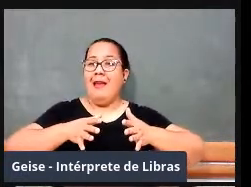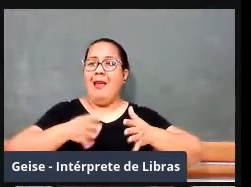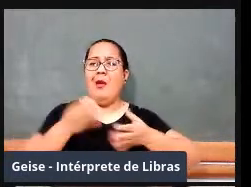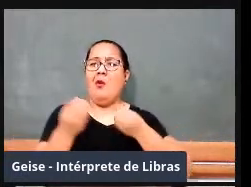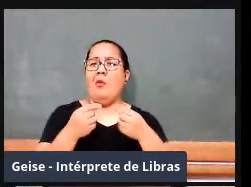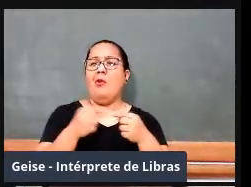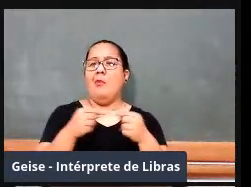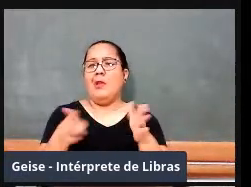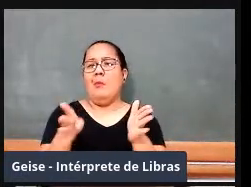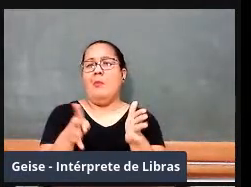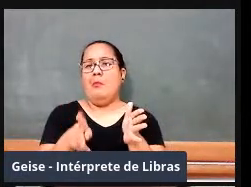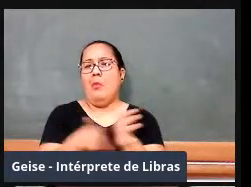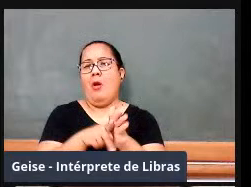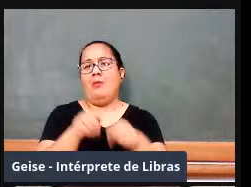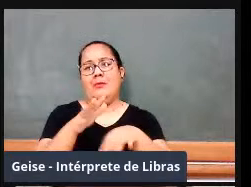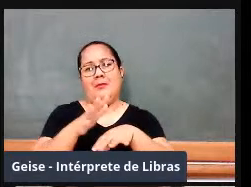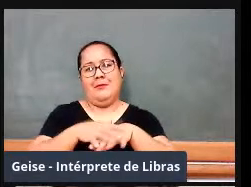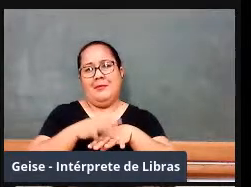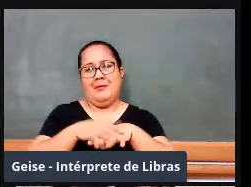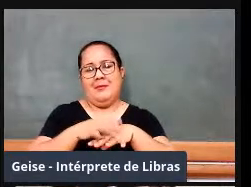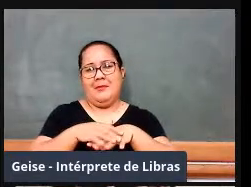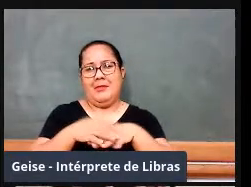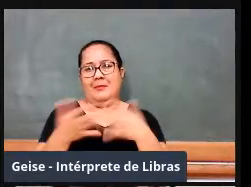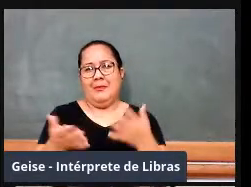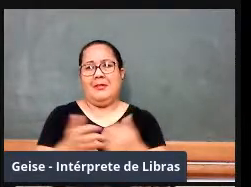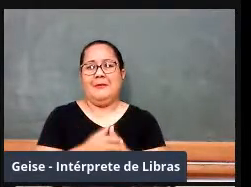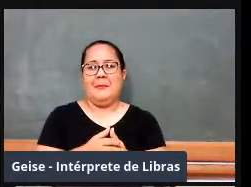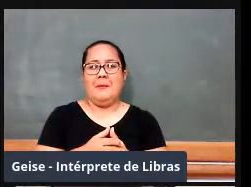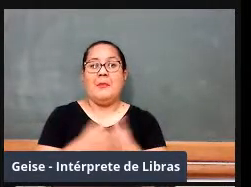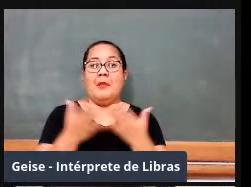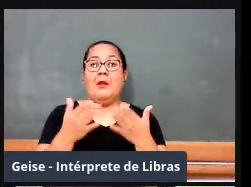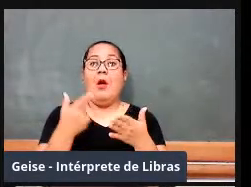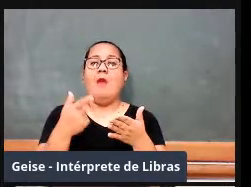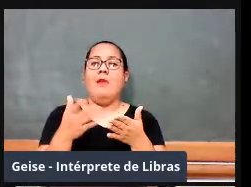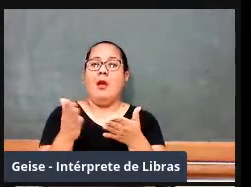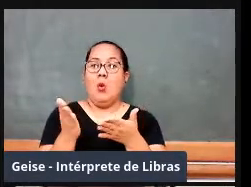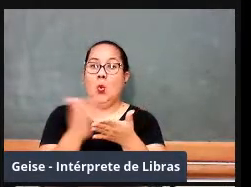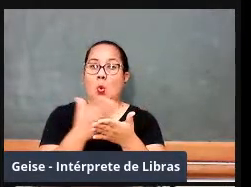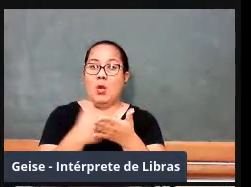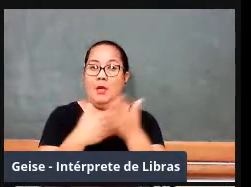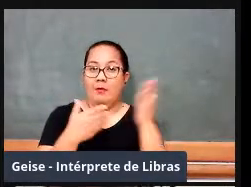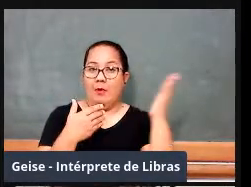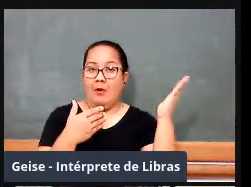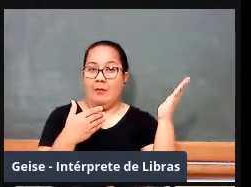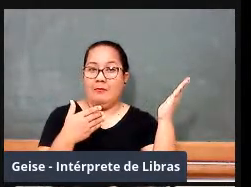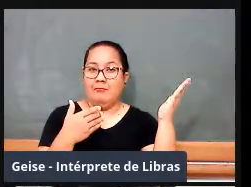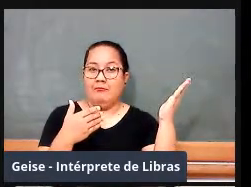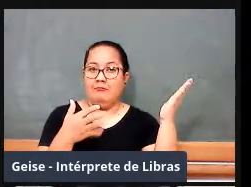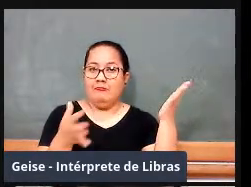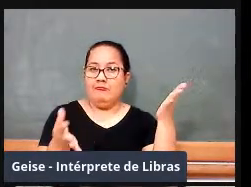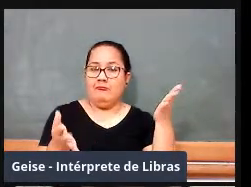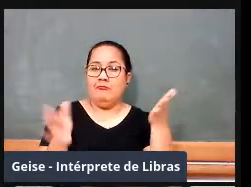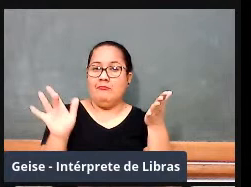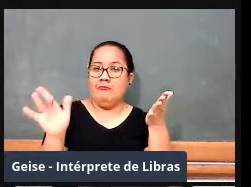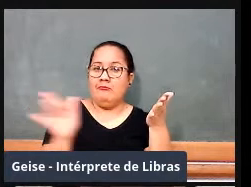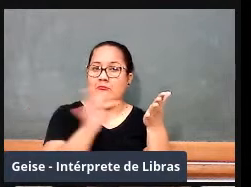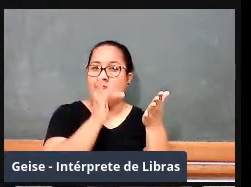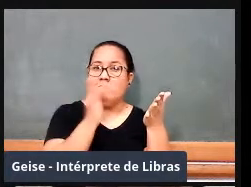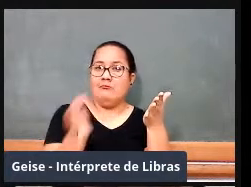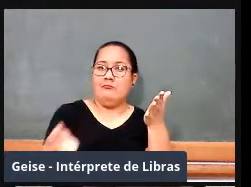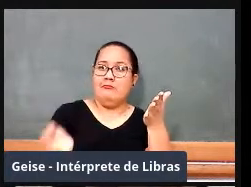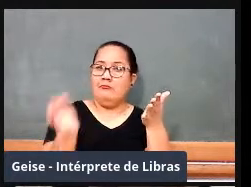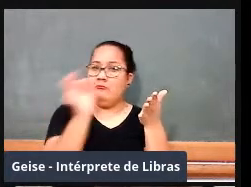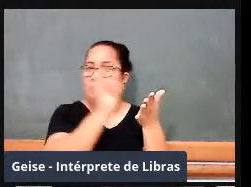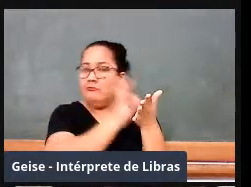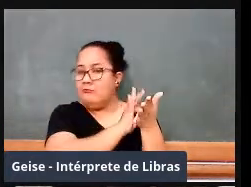matemática elementar, não é? Quando a gente abre esse livro, ele revela a primeira forma que se